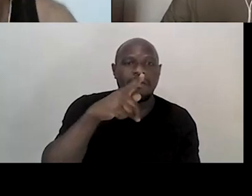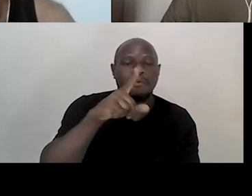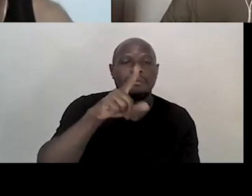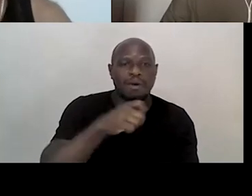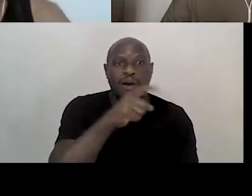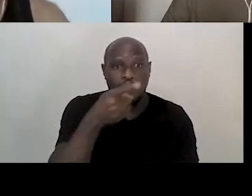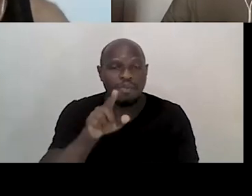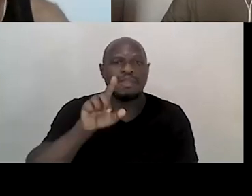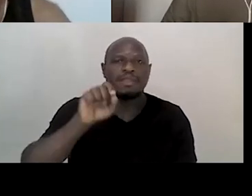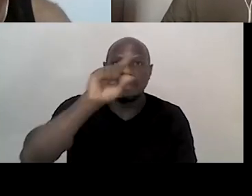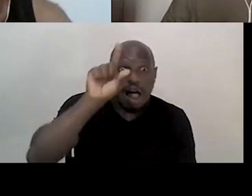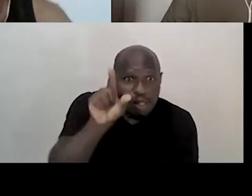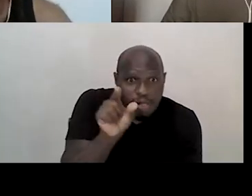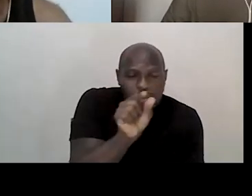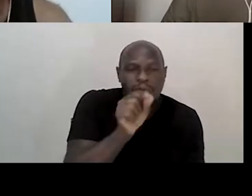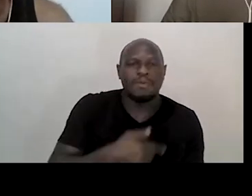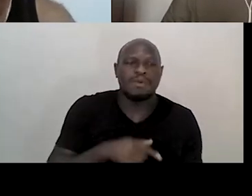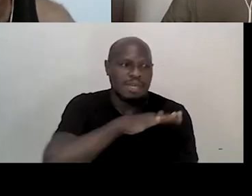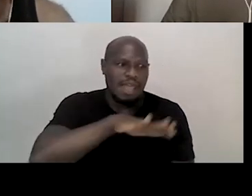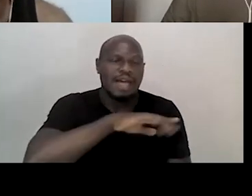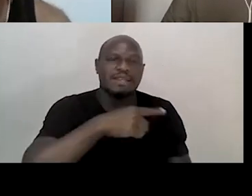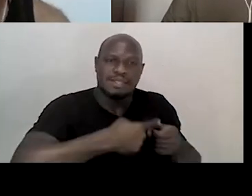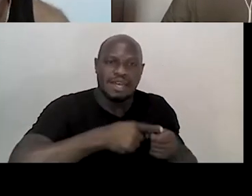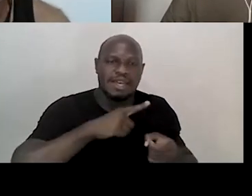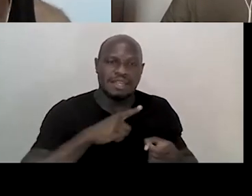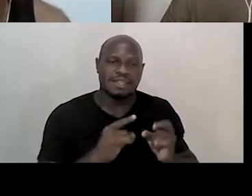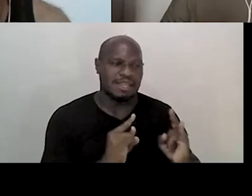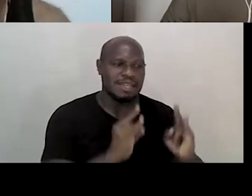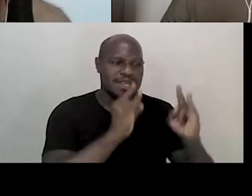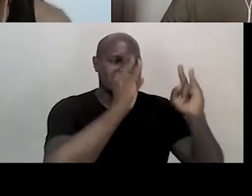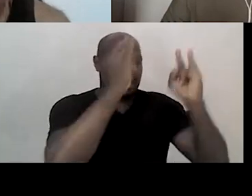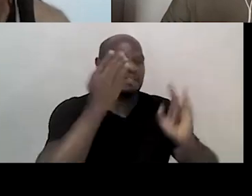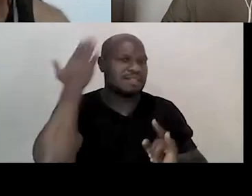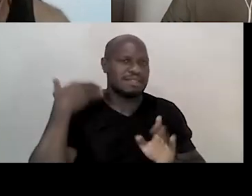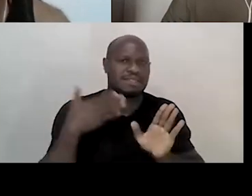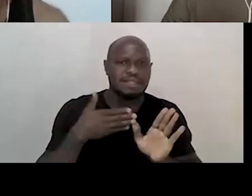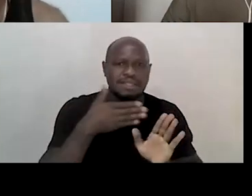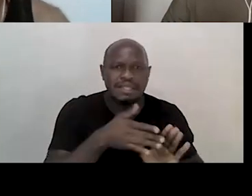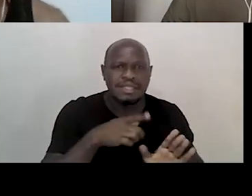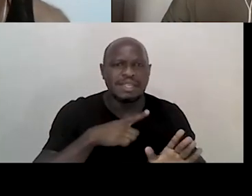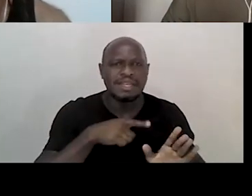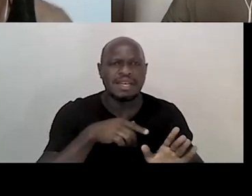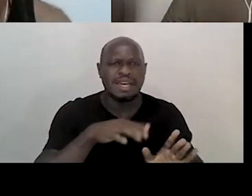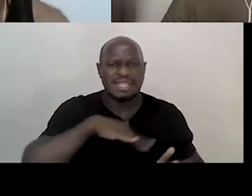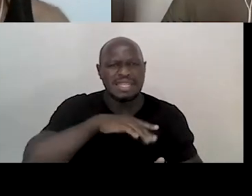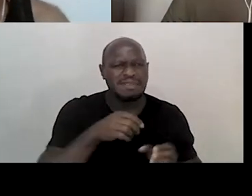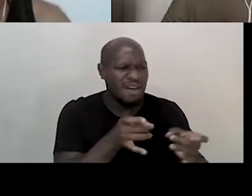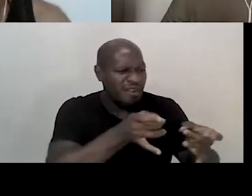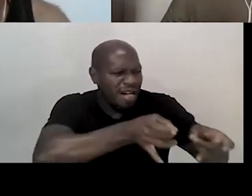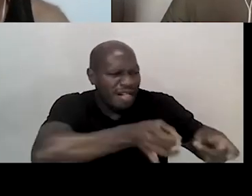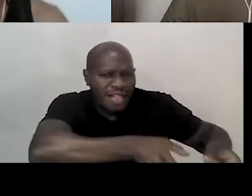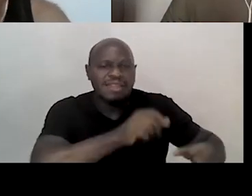da cidade de Presidente Prudente, ocupamos um prédio da antiga Estação Fepasa, que estava completamente abandonado, e